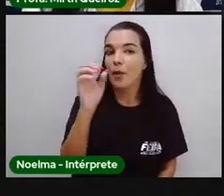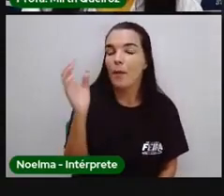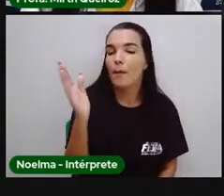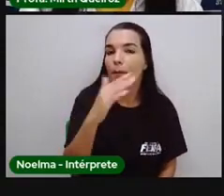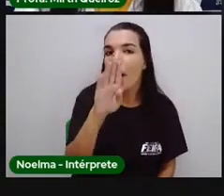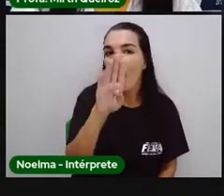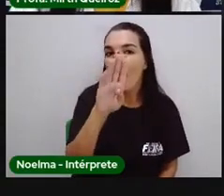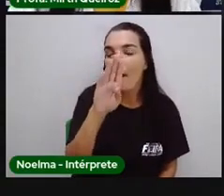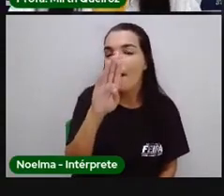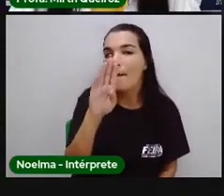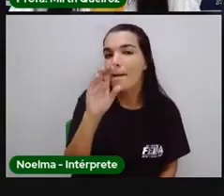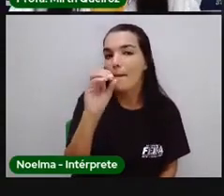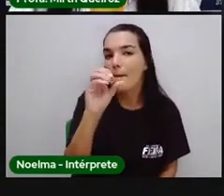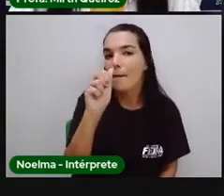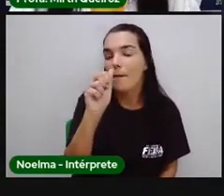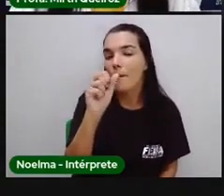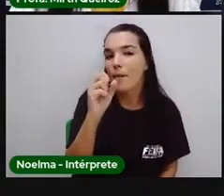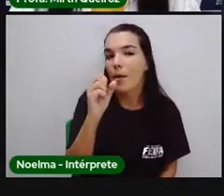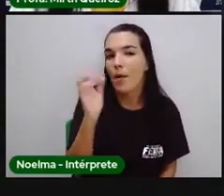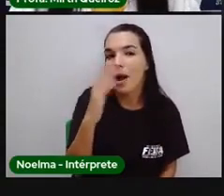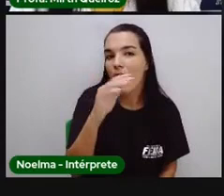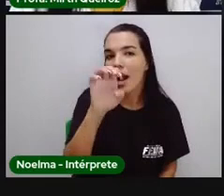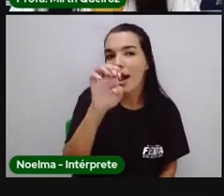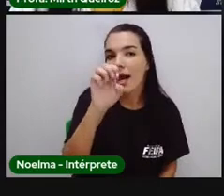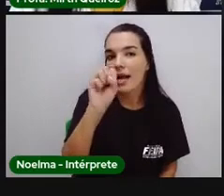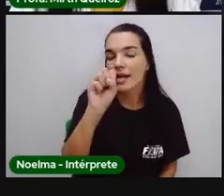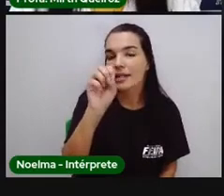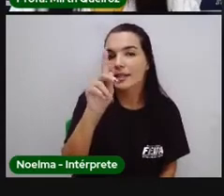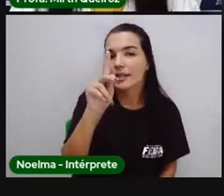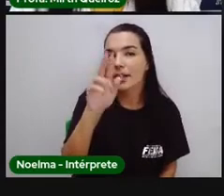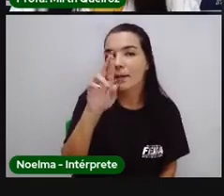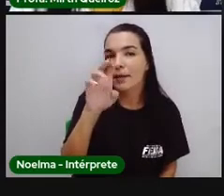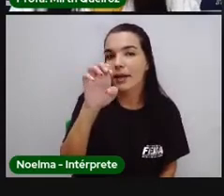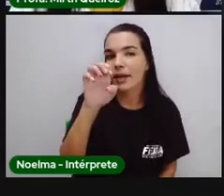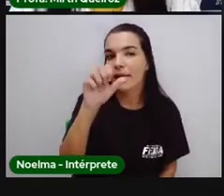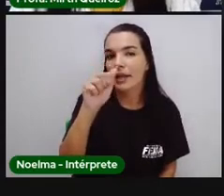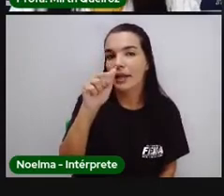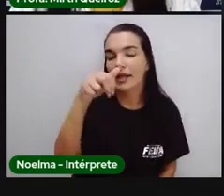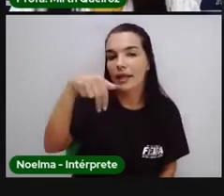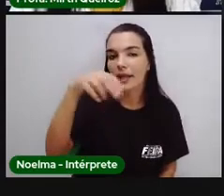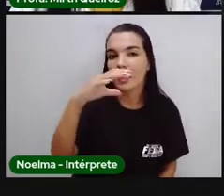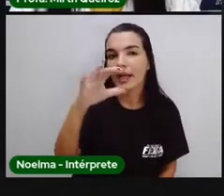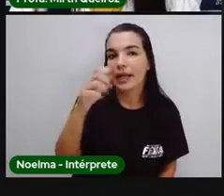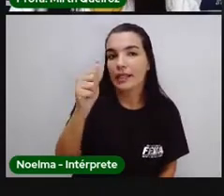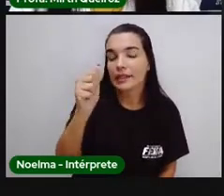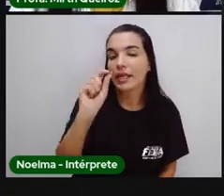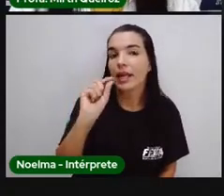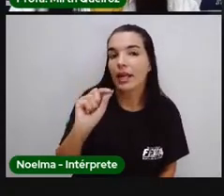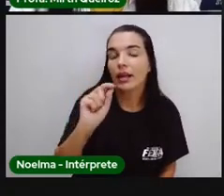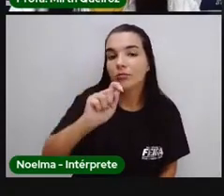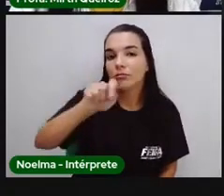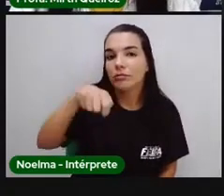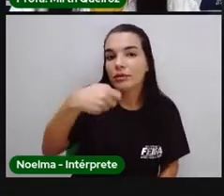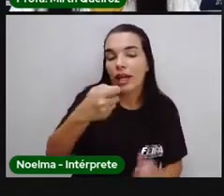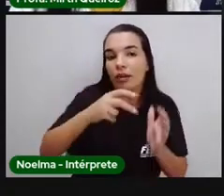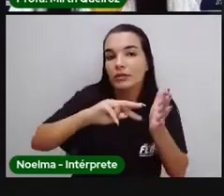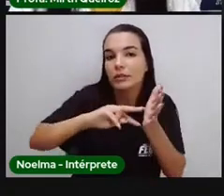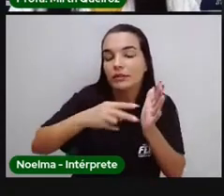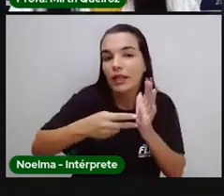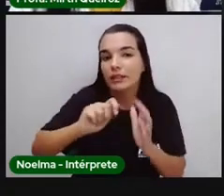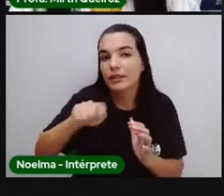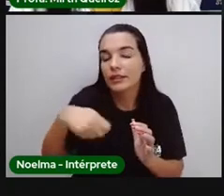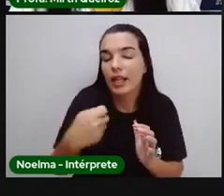Boa Esperança, certo? Então aqui deixou de se chamar Cabo das Tormentas e passou a se chamar